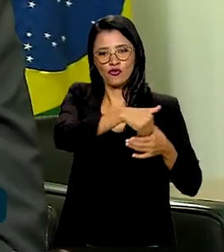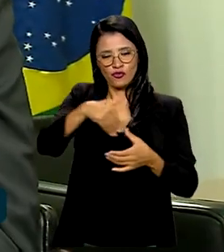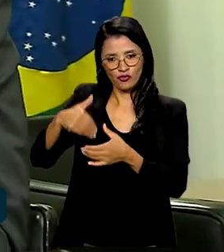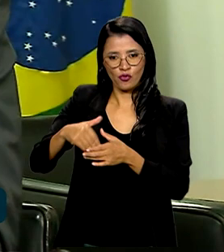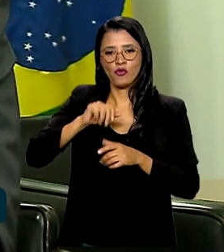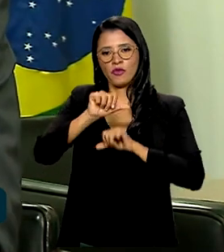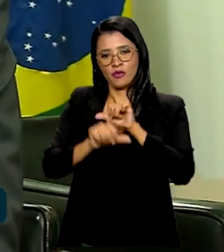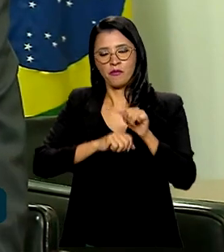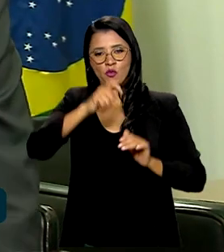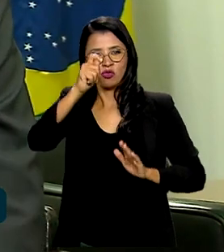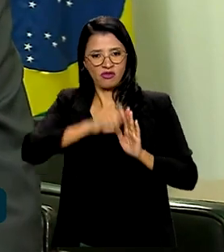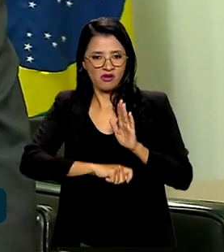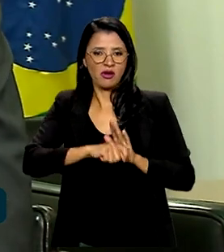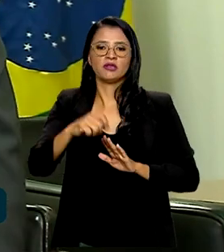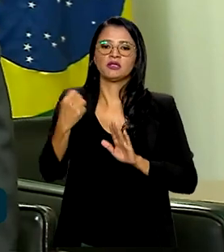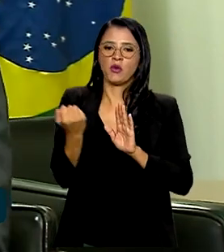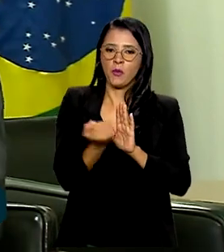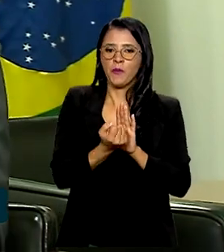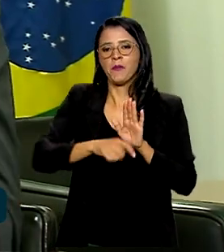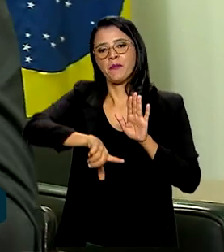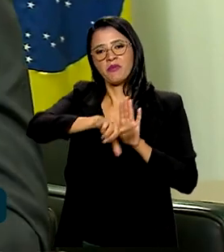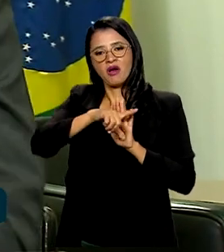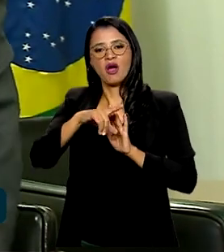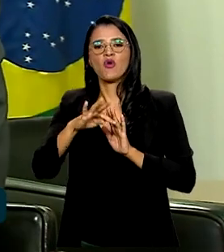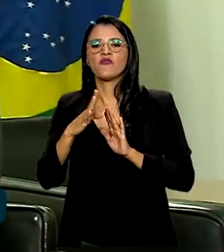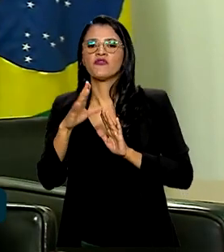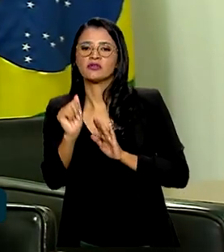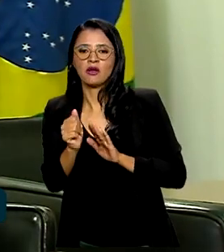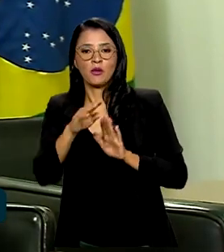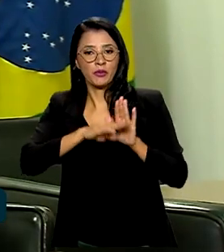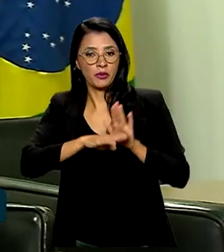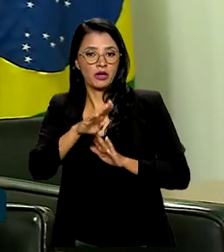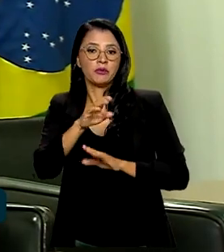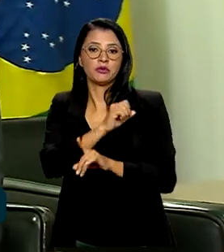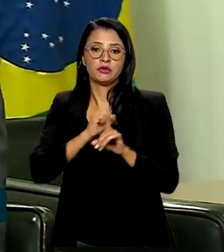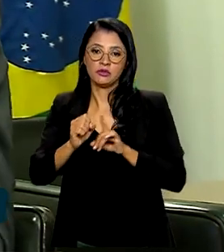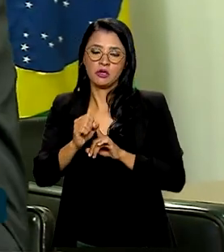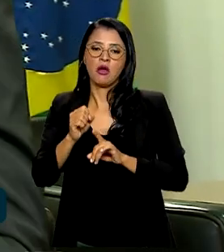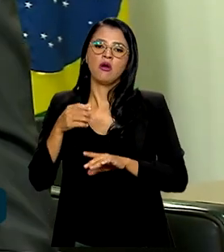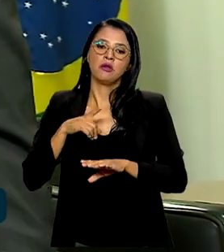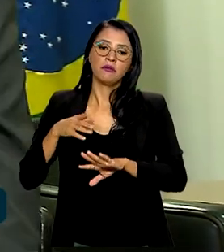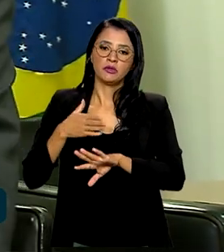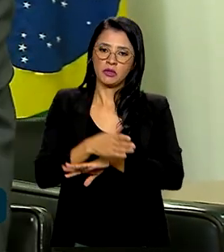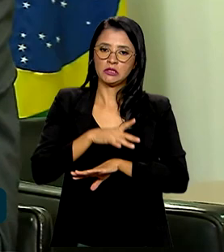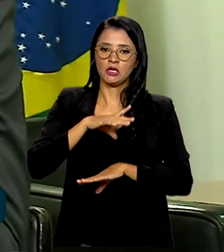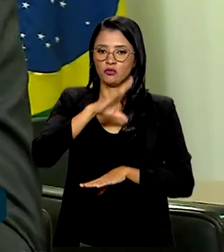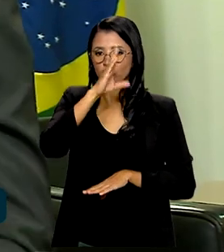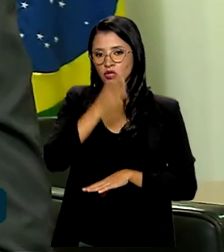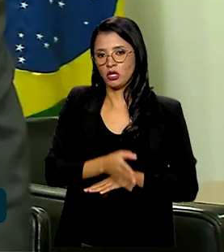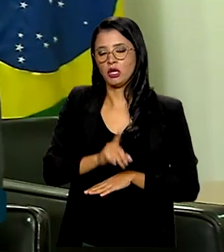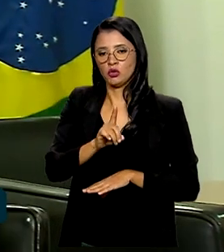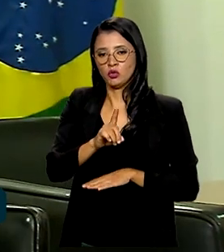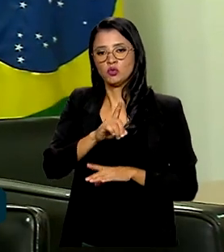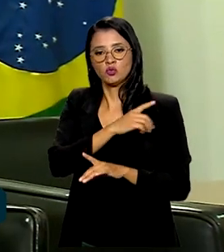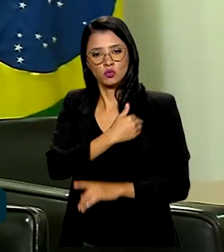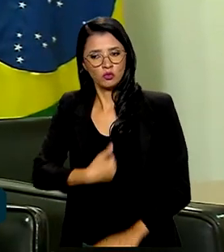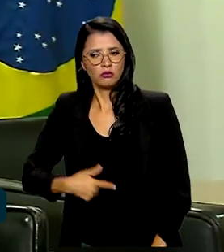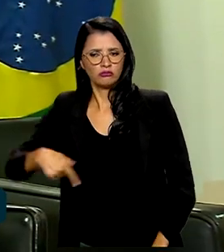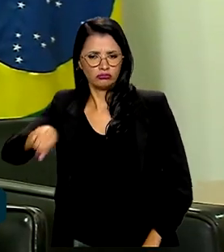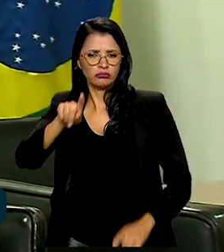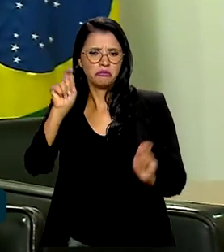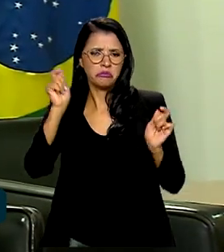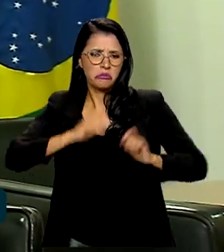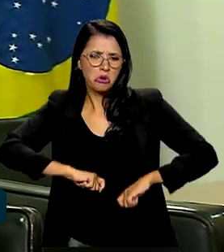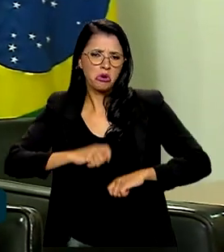votaram no marco fiscal, votaram na recriação dos problemas sociais e que não tem participação direta do governo, para comprometê-los, para que eles possam incidir